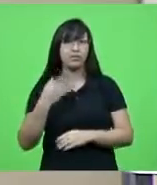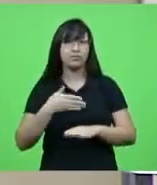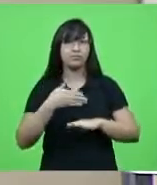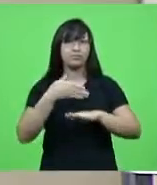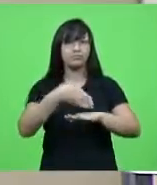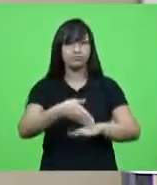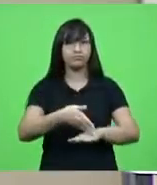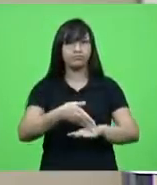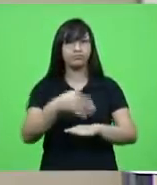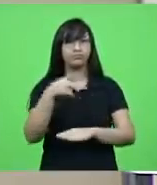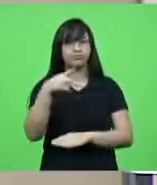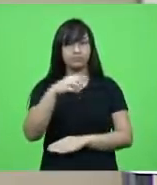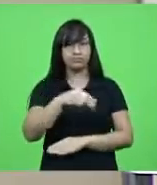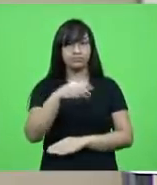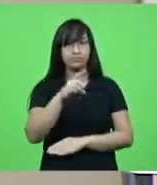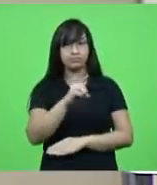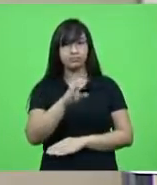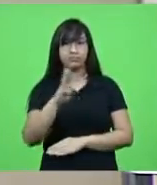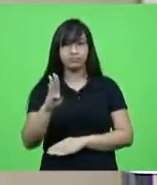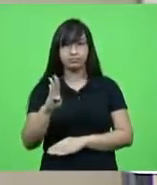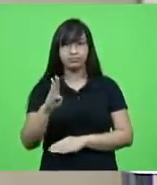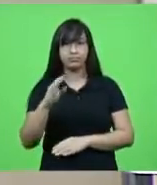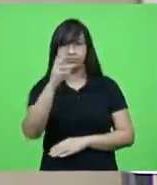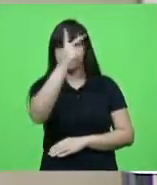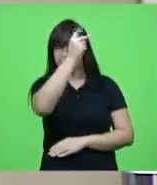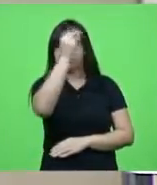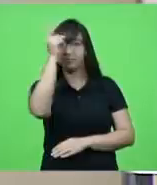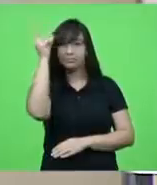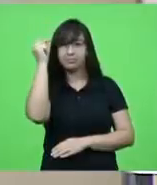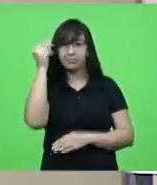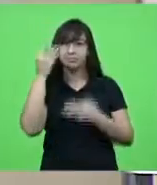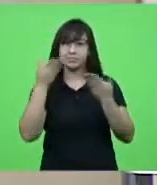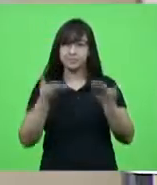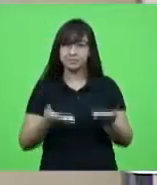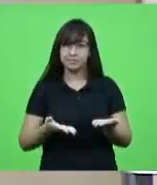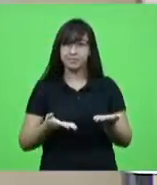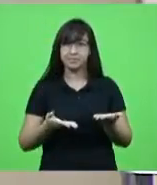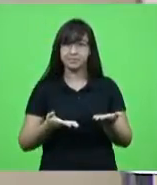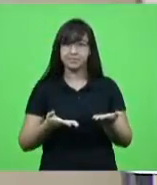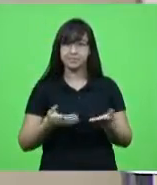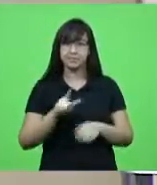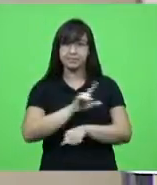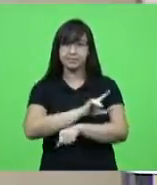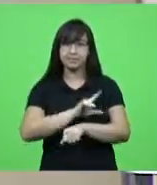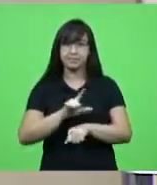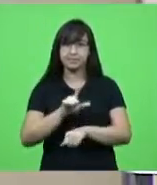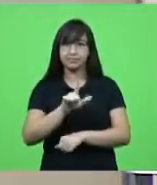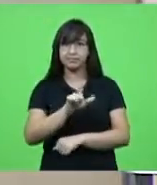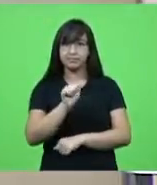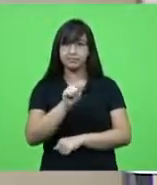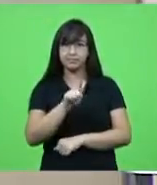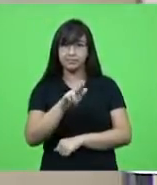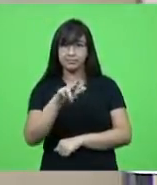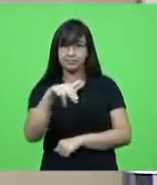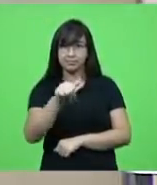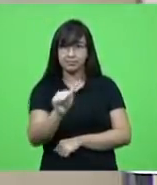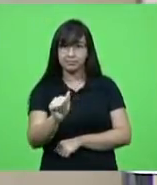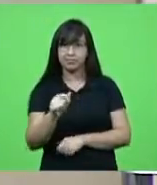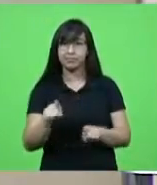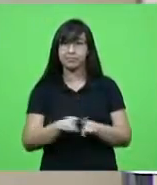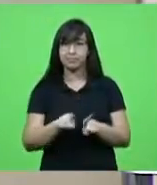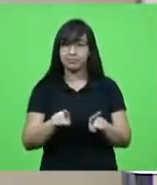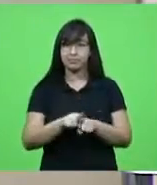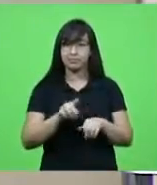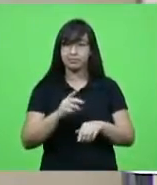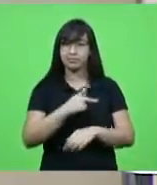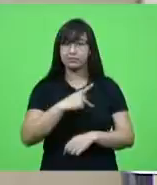filiado ao MDB. Como prefeito, presidiu a Associação dos Municípios da região de Laguna, a Amurel. Também presidiu a Cooper